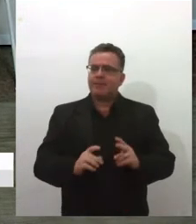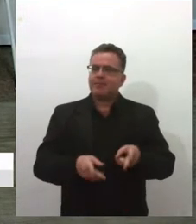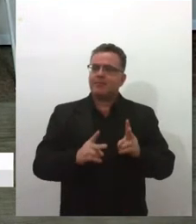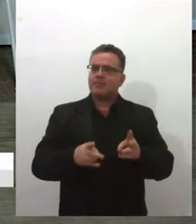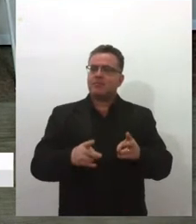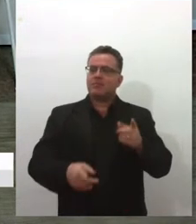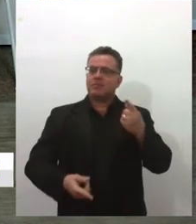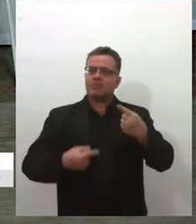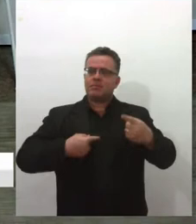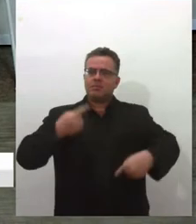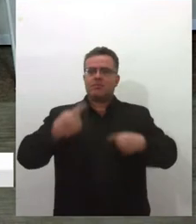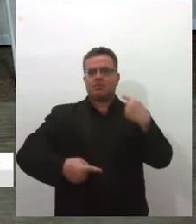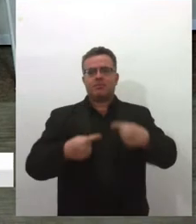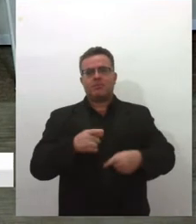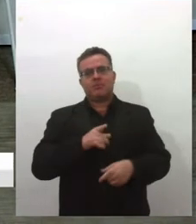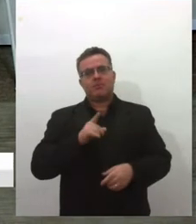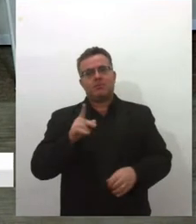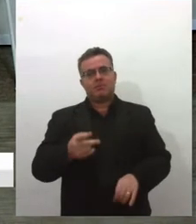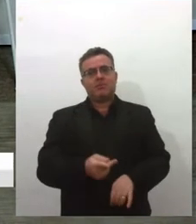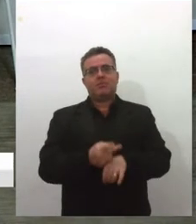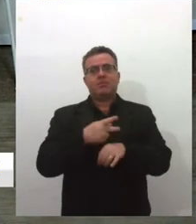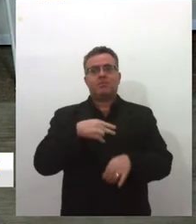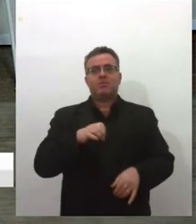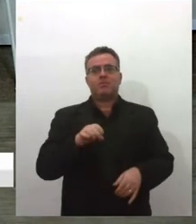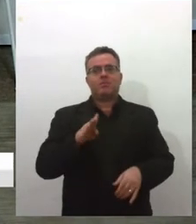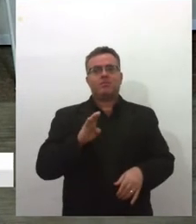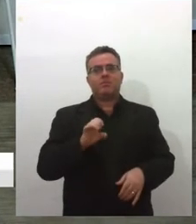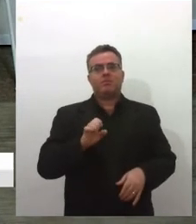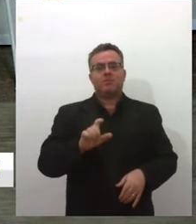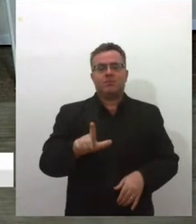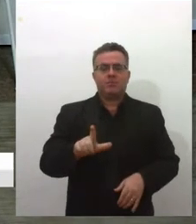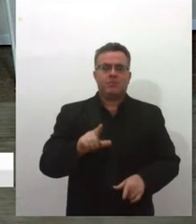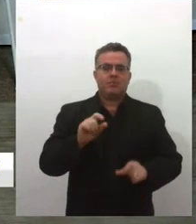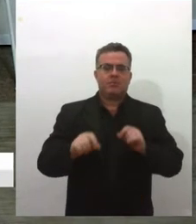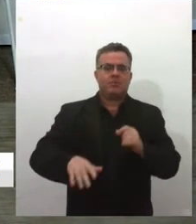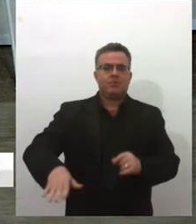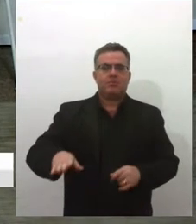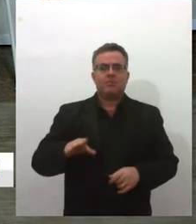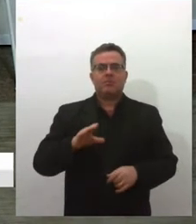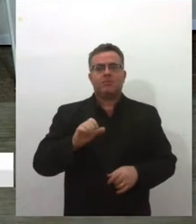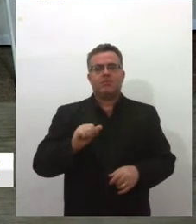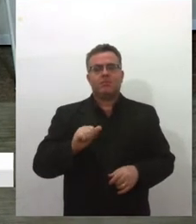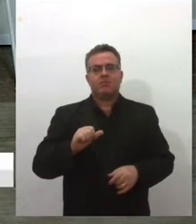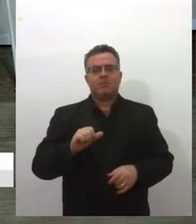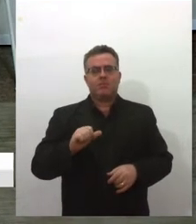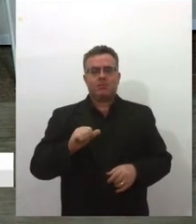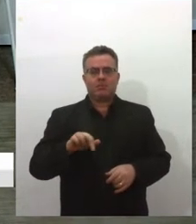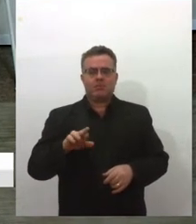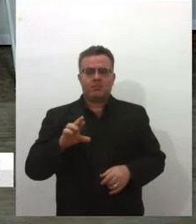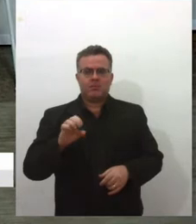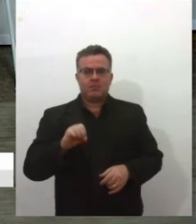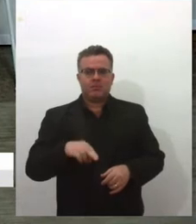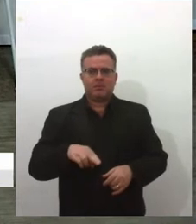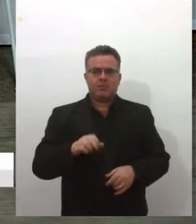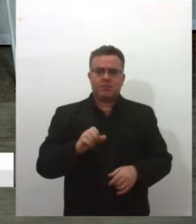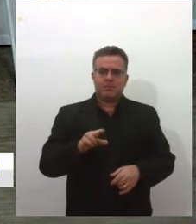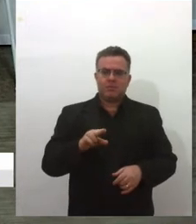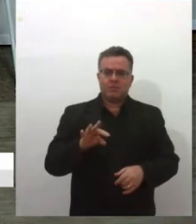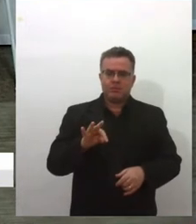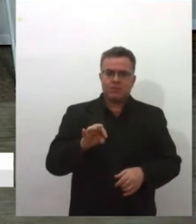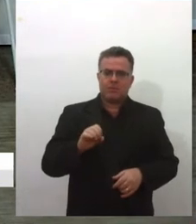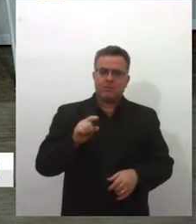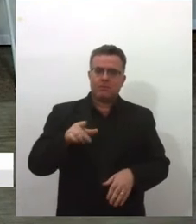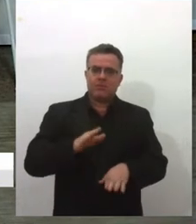com vencedores do Prêmio Nobel na sua área de astronomia, né, astronauta, isso, a sua,